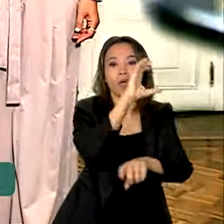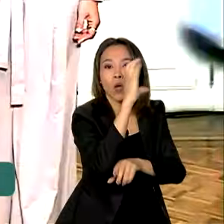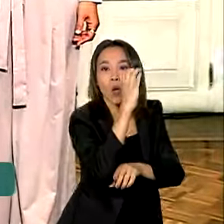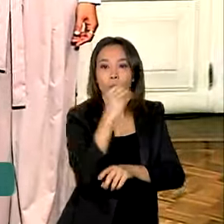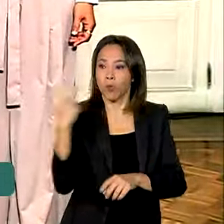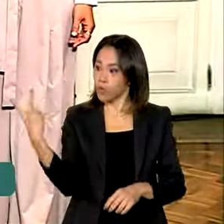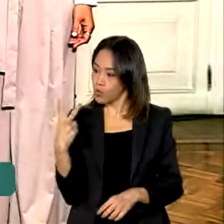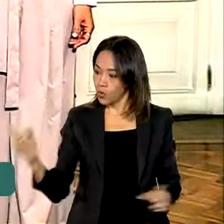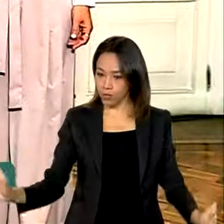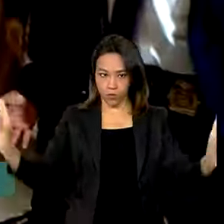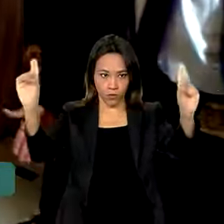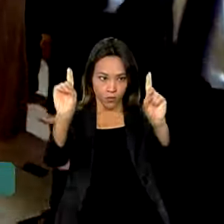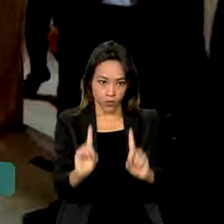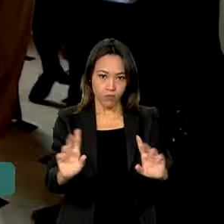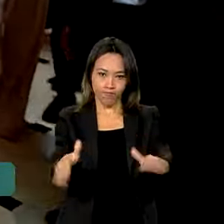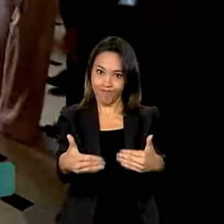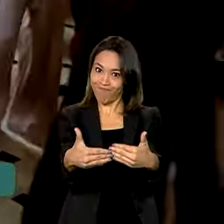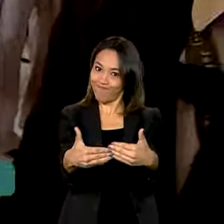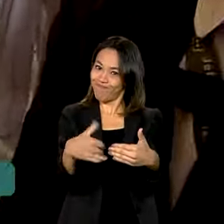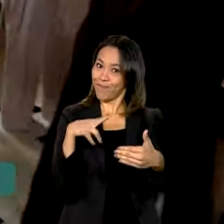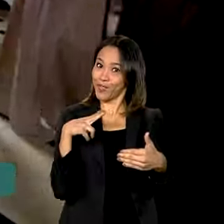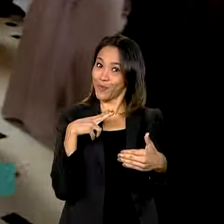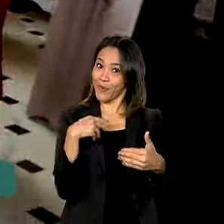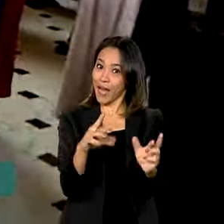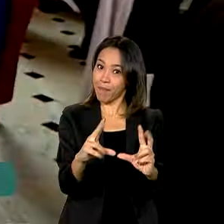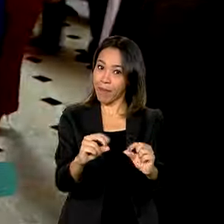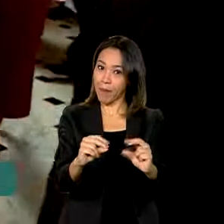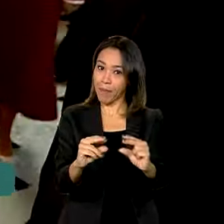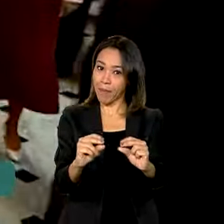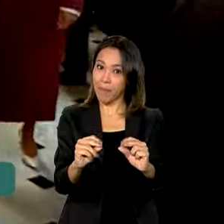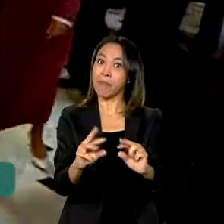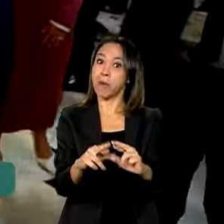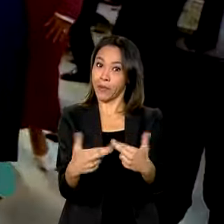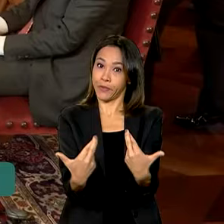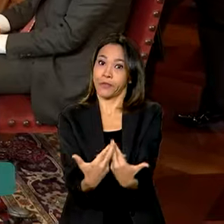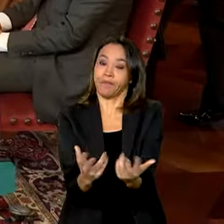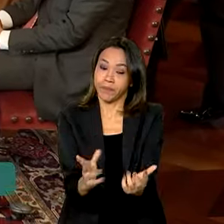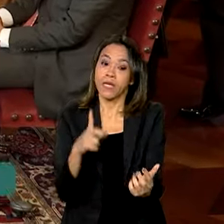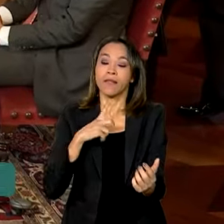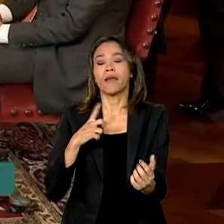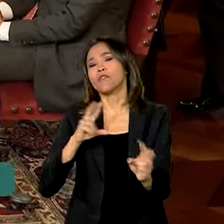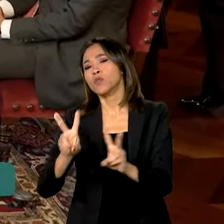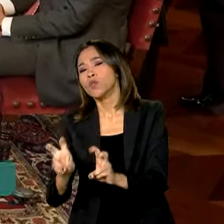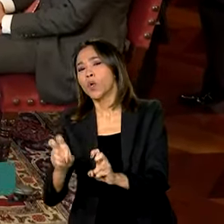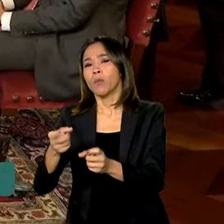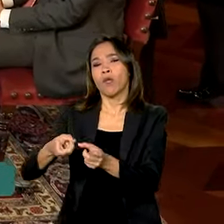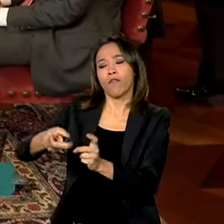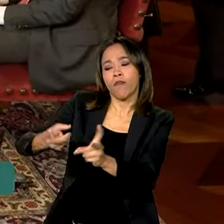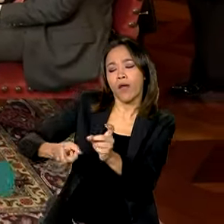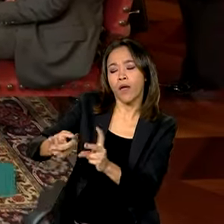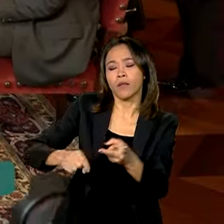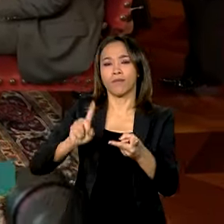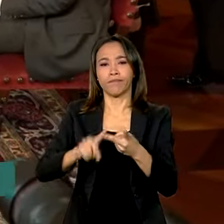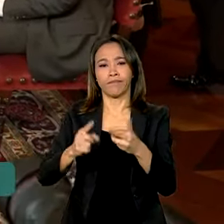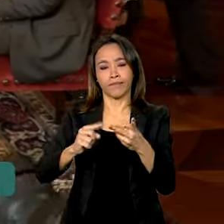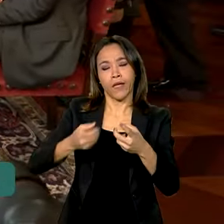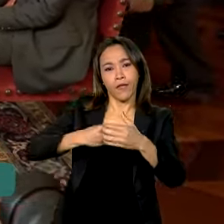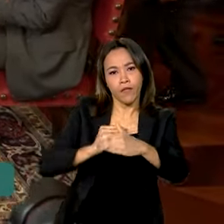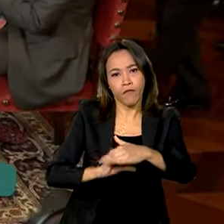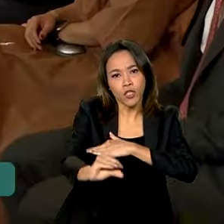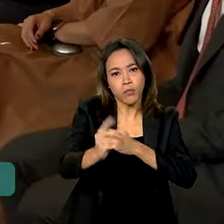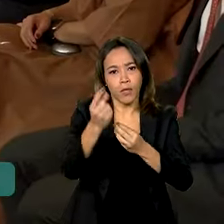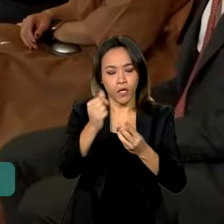Estado tiveram uma reunião restrita. Na pauta do encontro, assuntos como as agendas de comércio e investimentos, programas